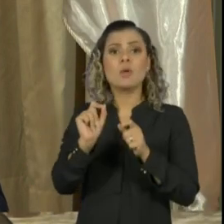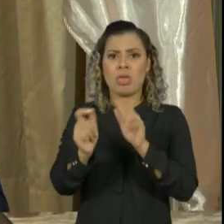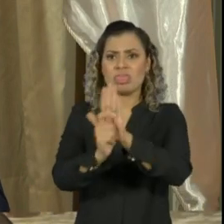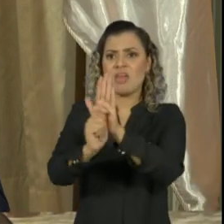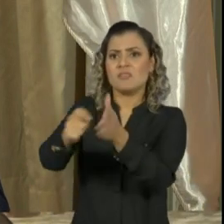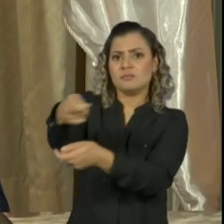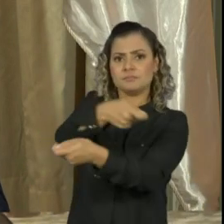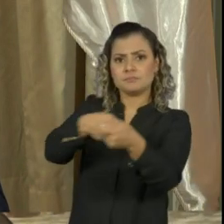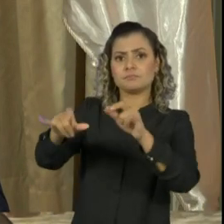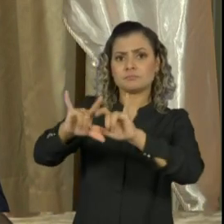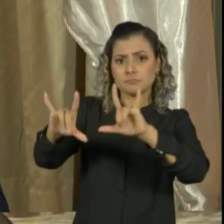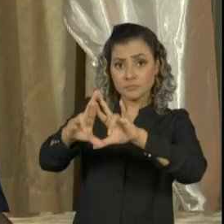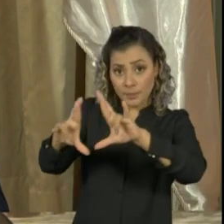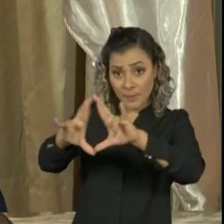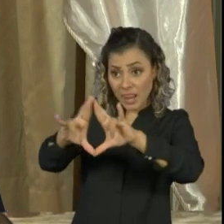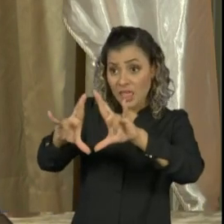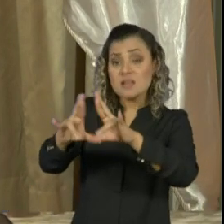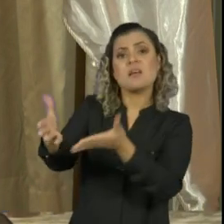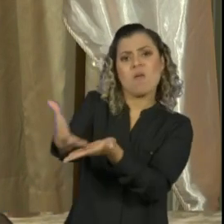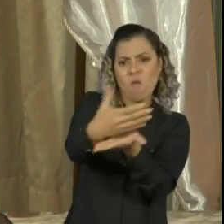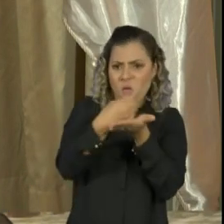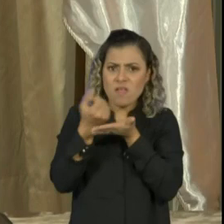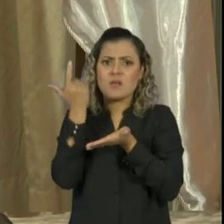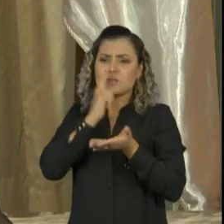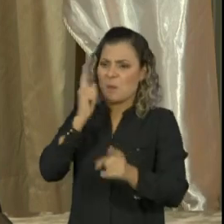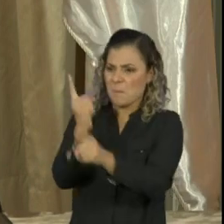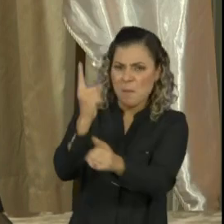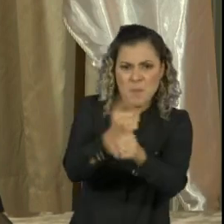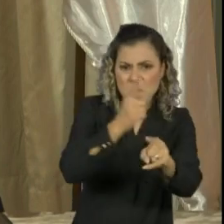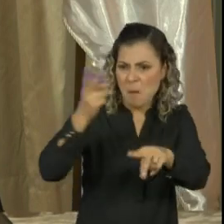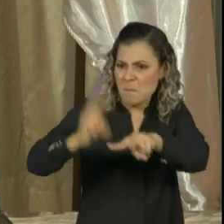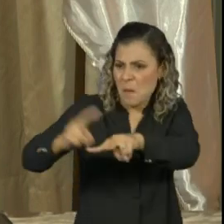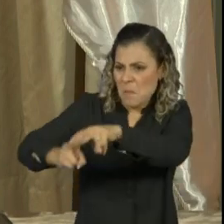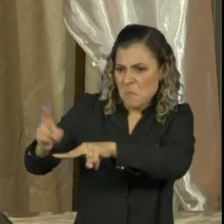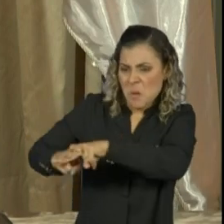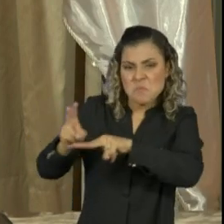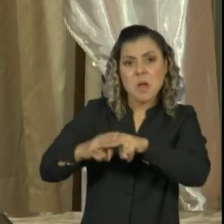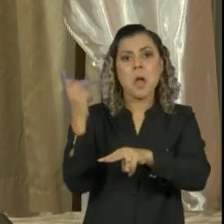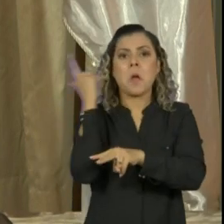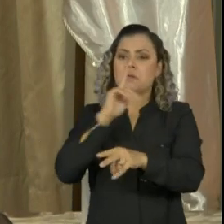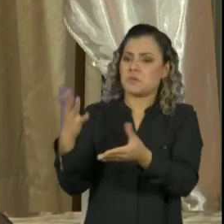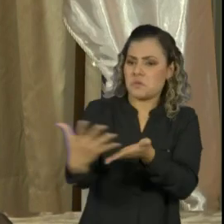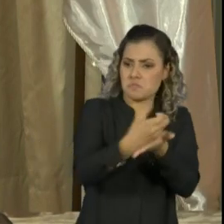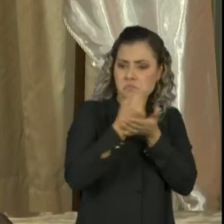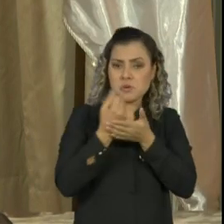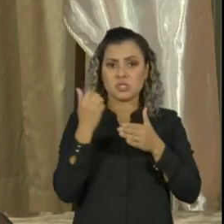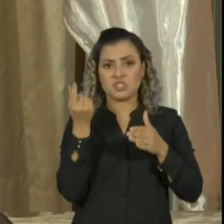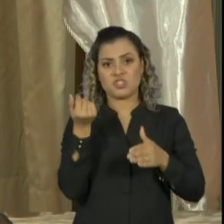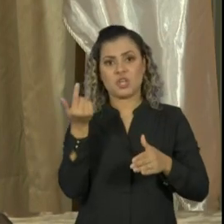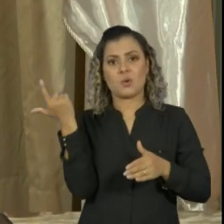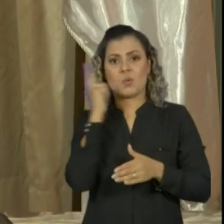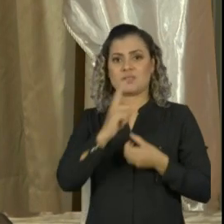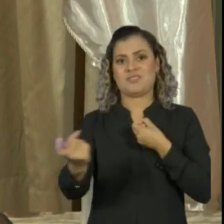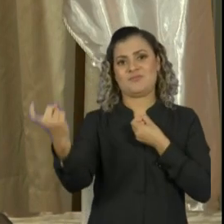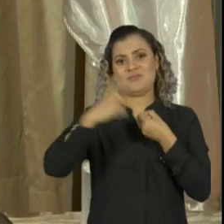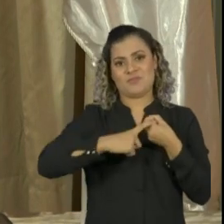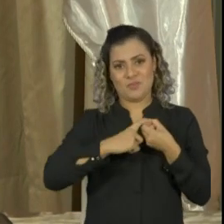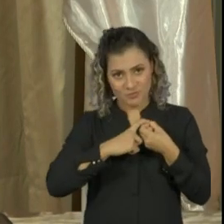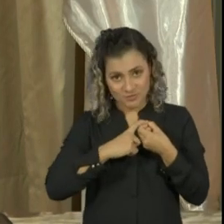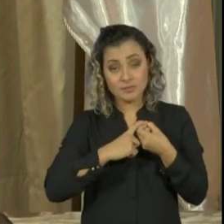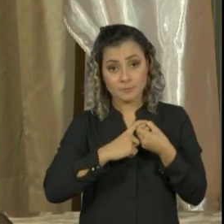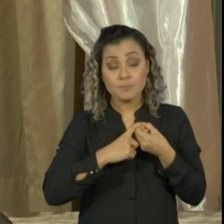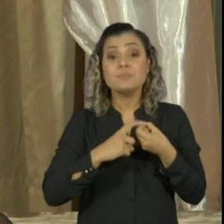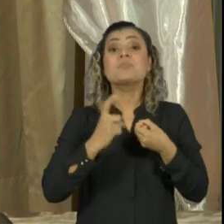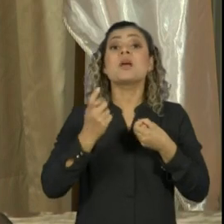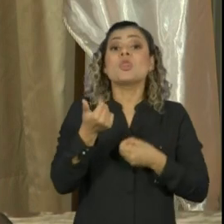555 milicianos que foram presos, foram apreendidos, nos